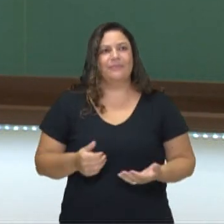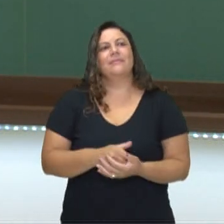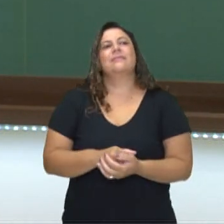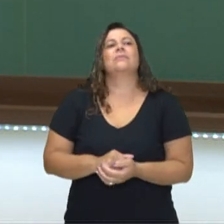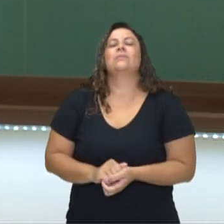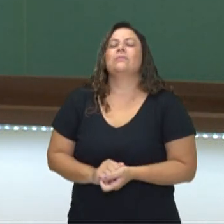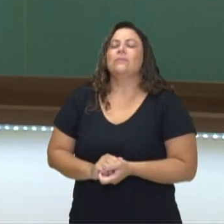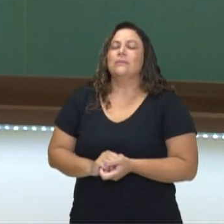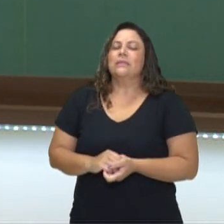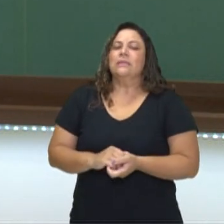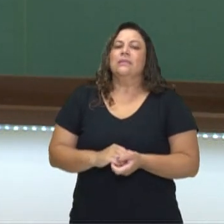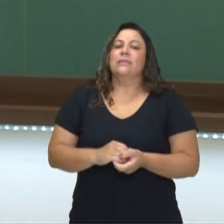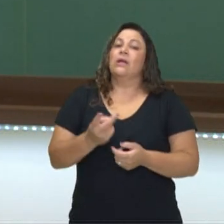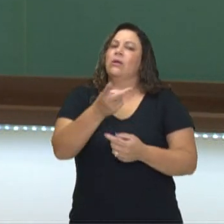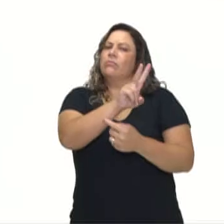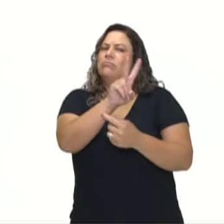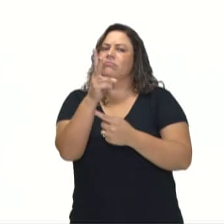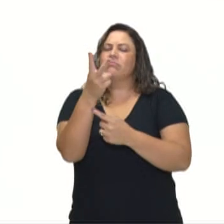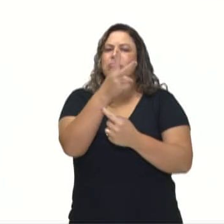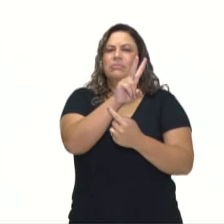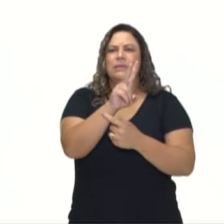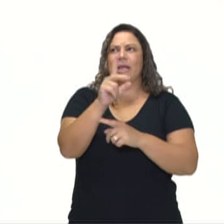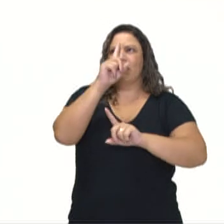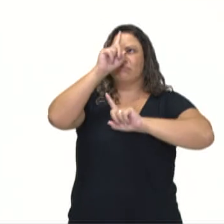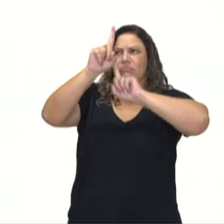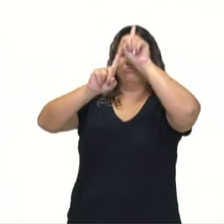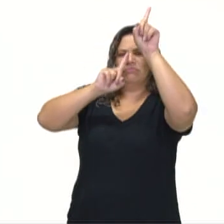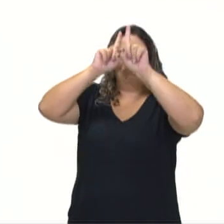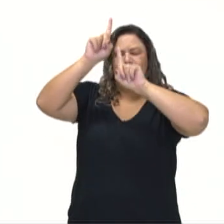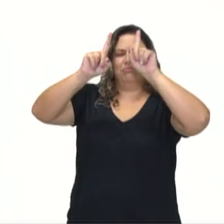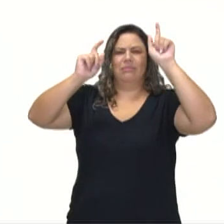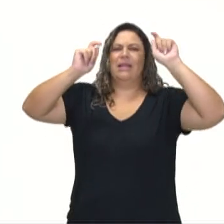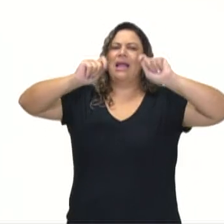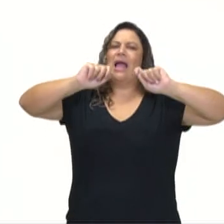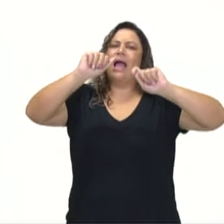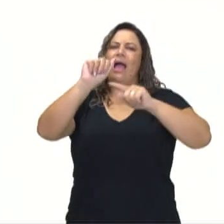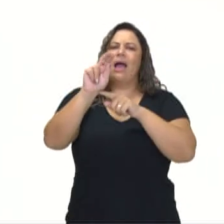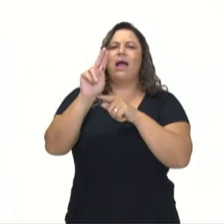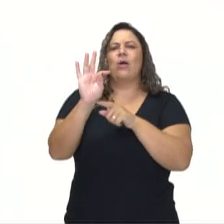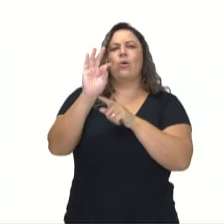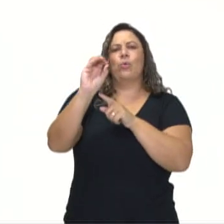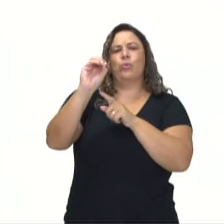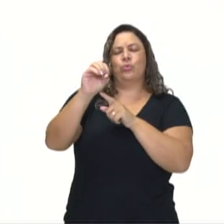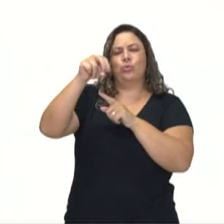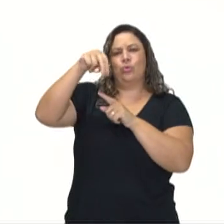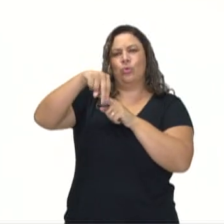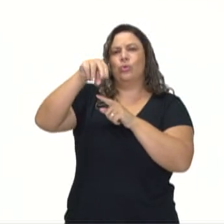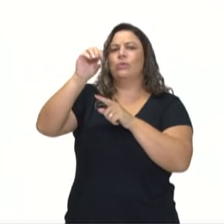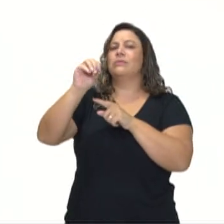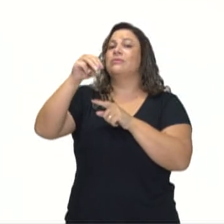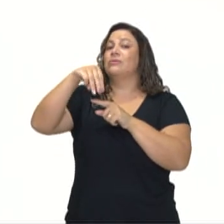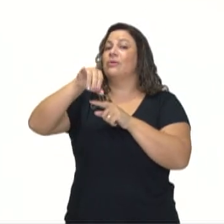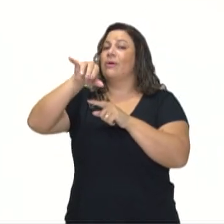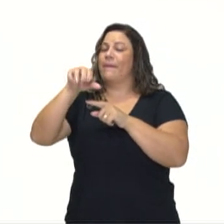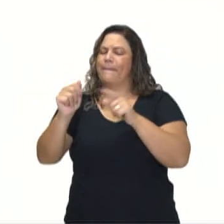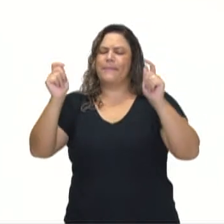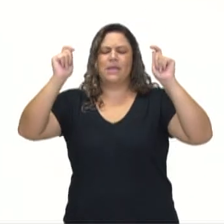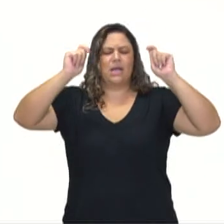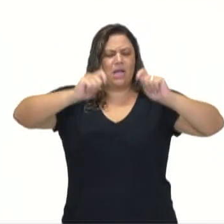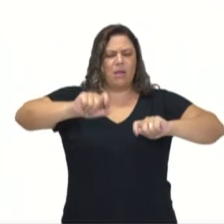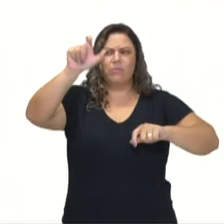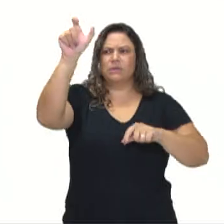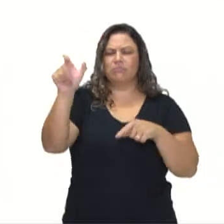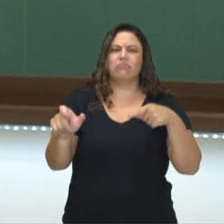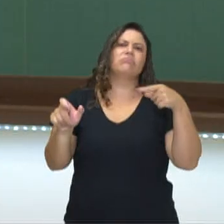responsabilidade estão atrelado à ideia de autonomia. E autonomia nada mais é do que a capacidade de um